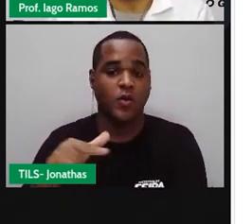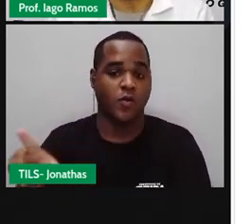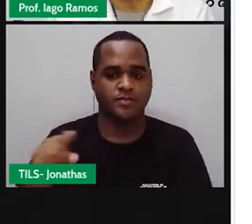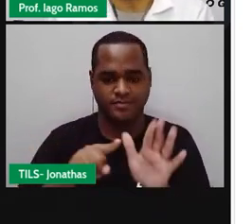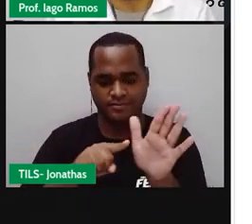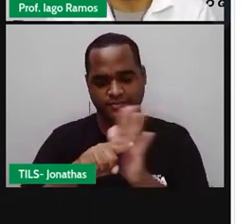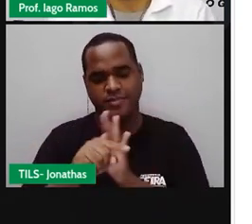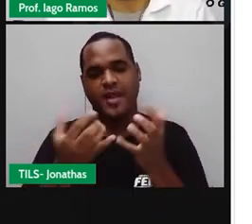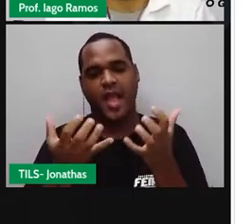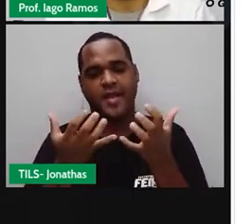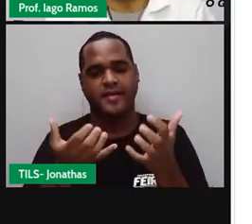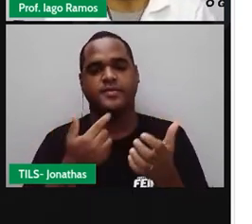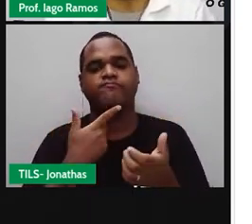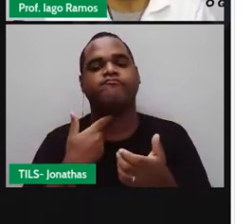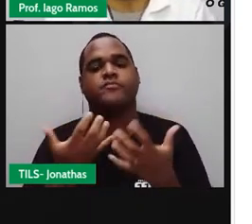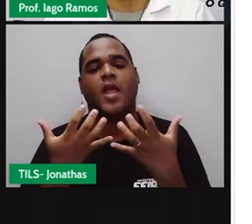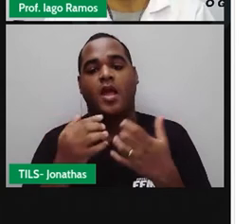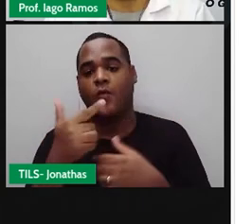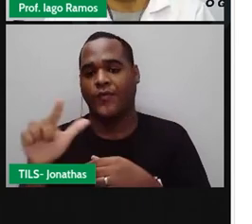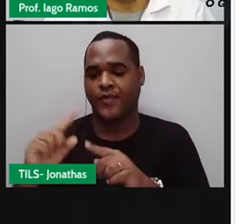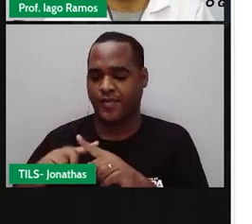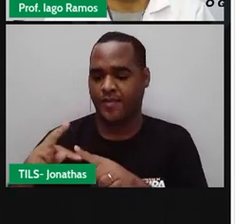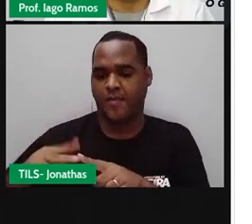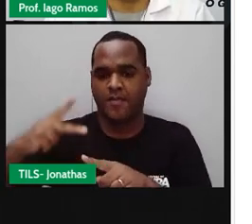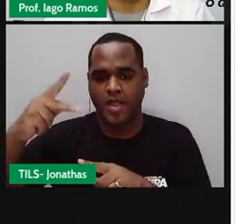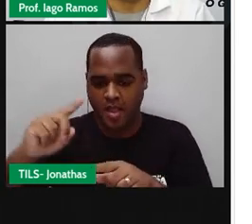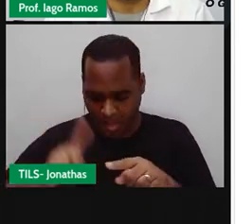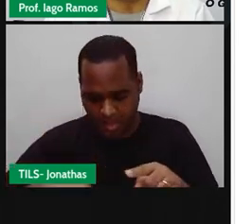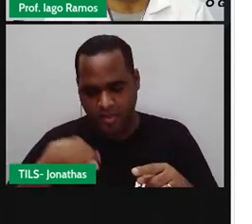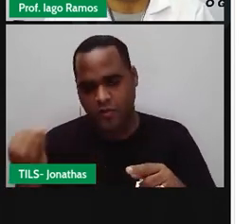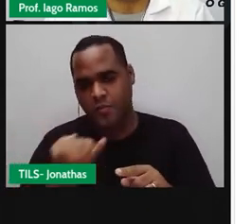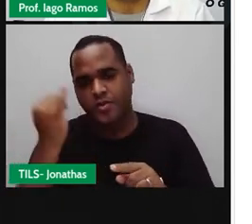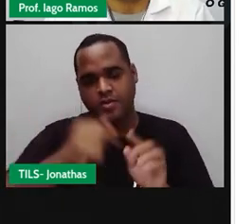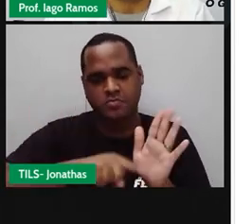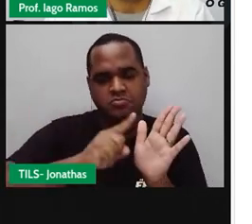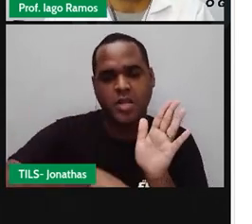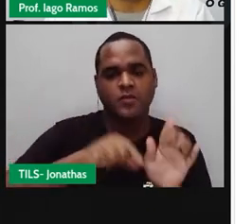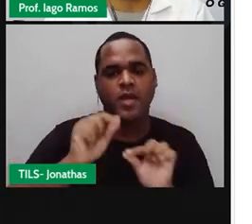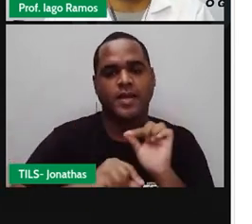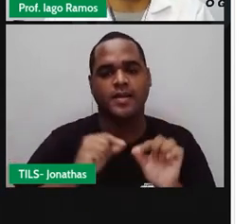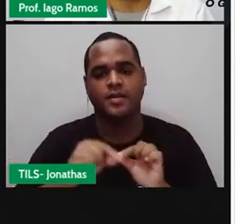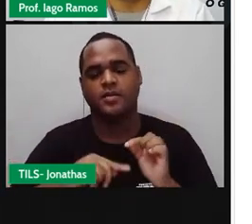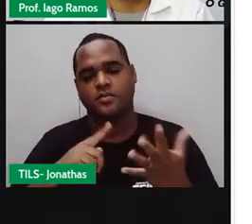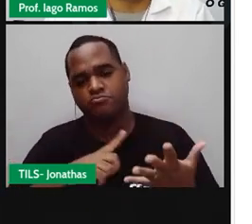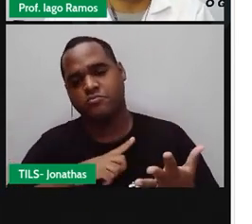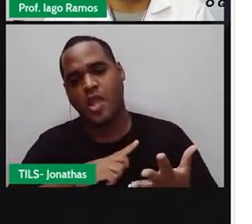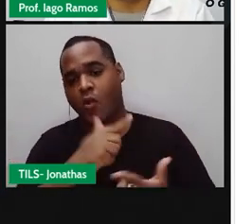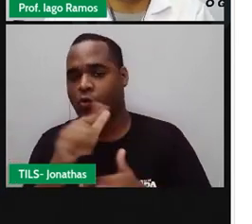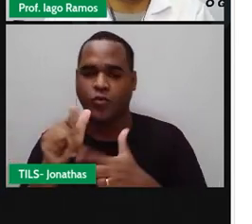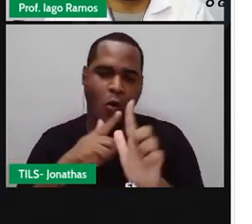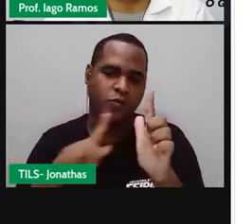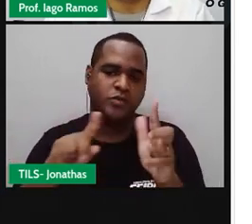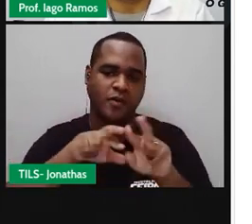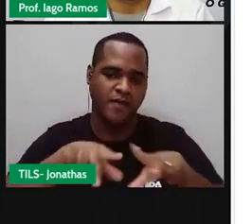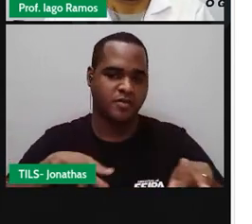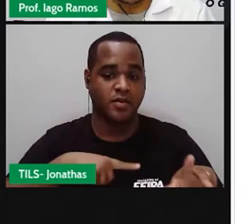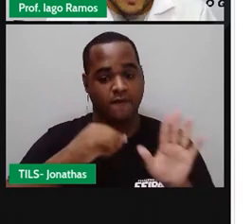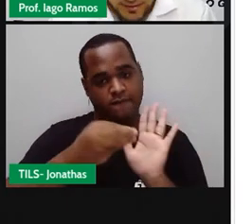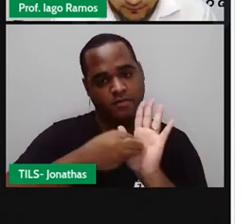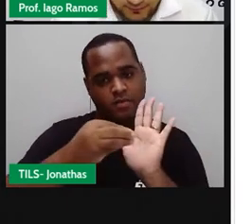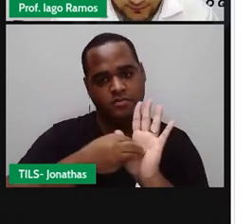pergunta, ele quer saber também, e a temperatura média negativa são todos os outros que sobraram,